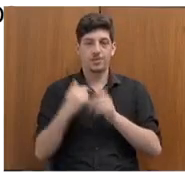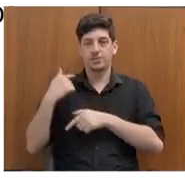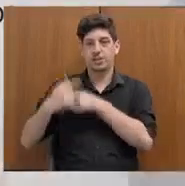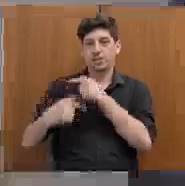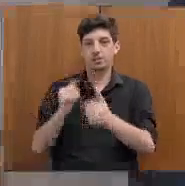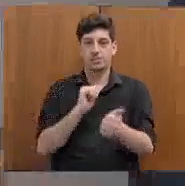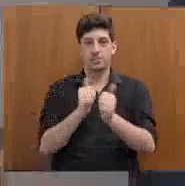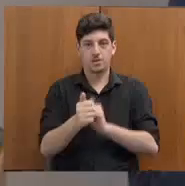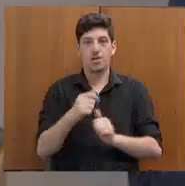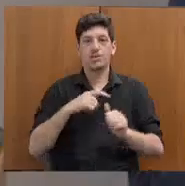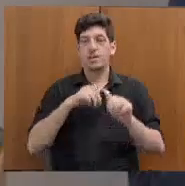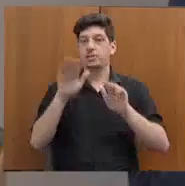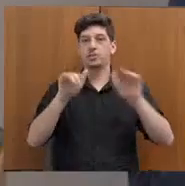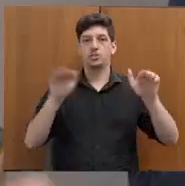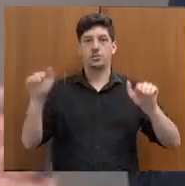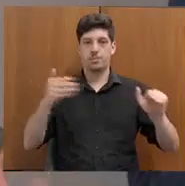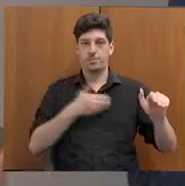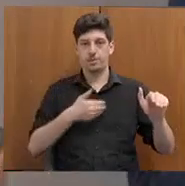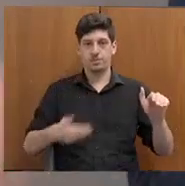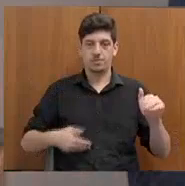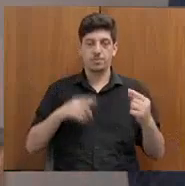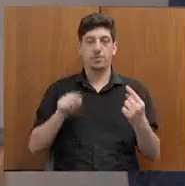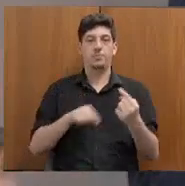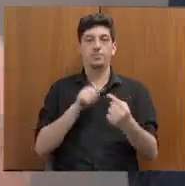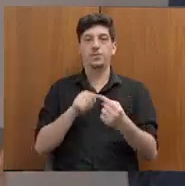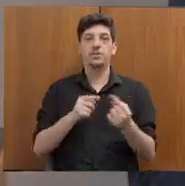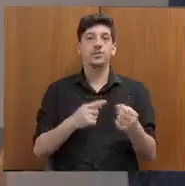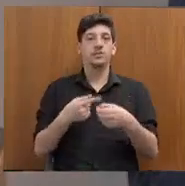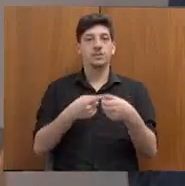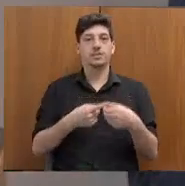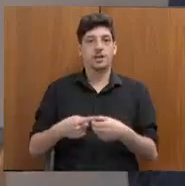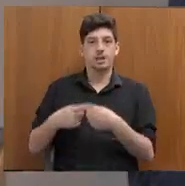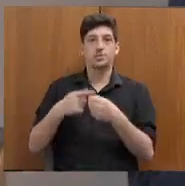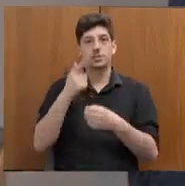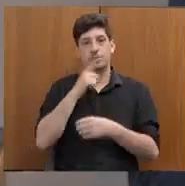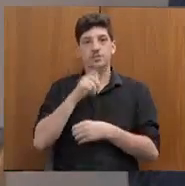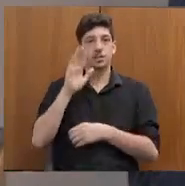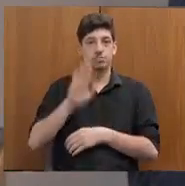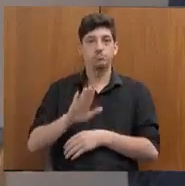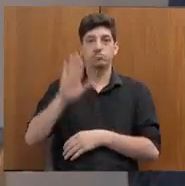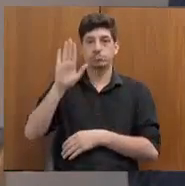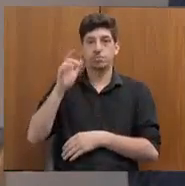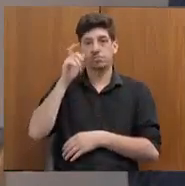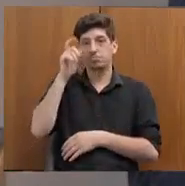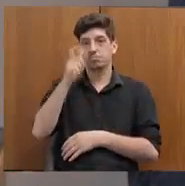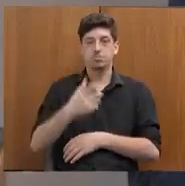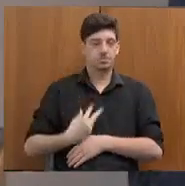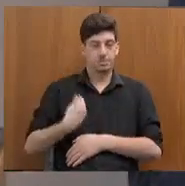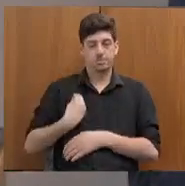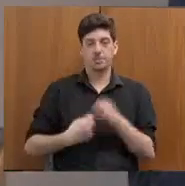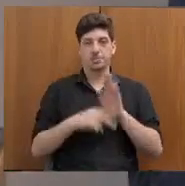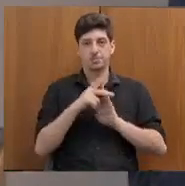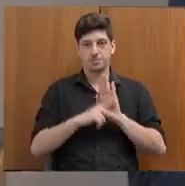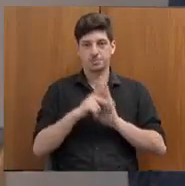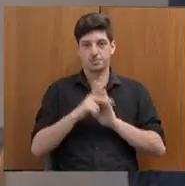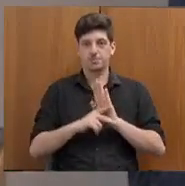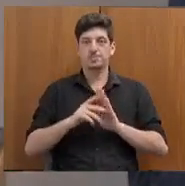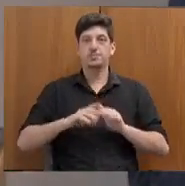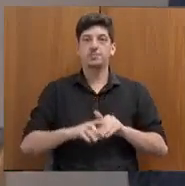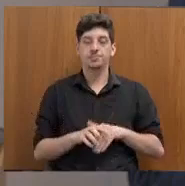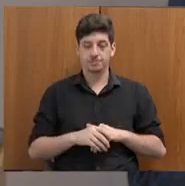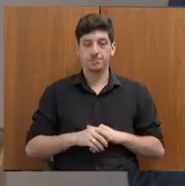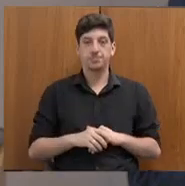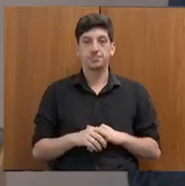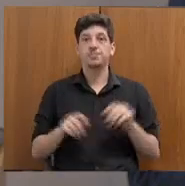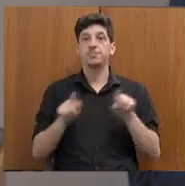chamamento público, onde os municípios se candidatam ao interesse de participar desse projeto. Temos